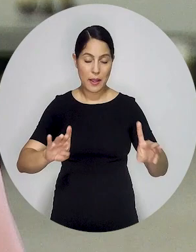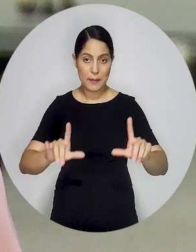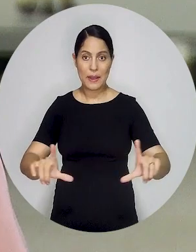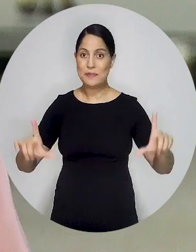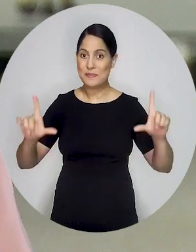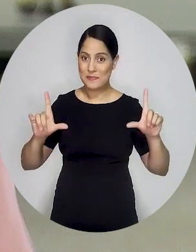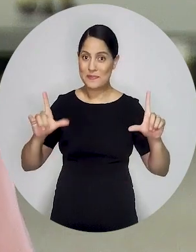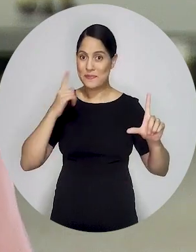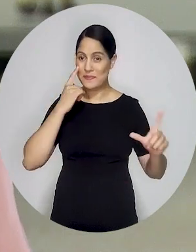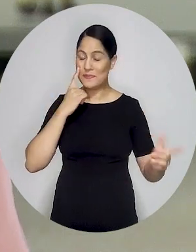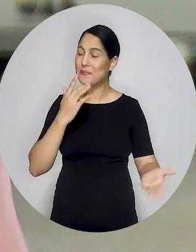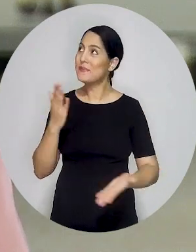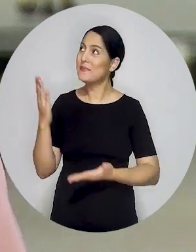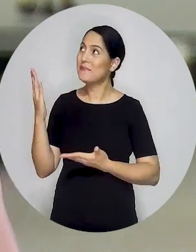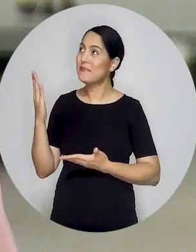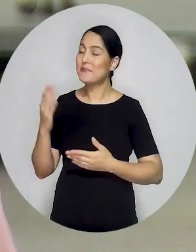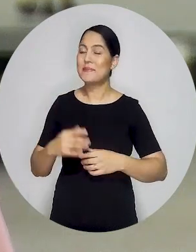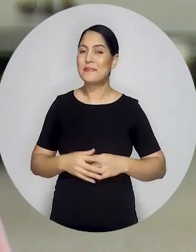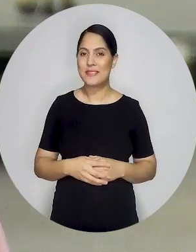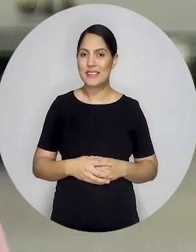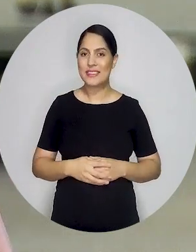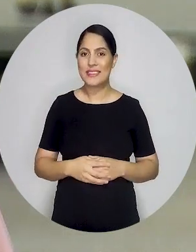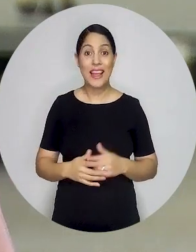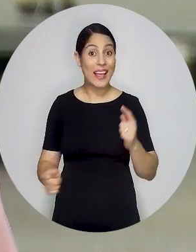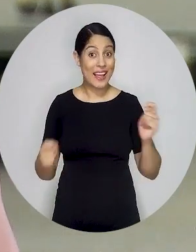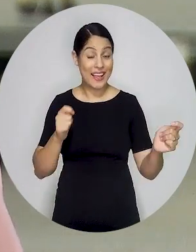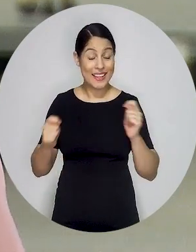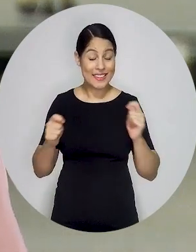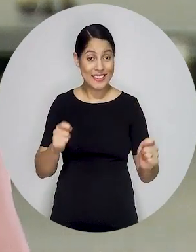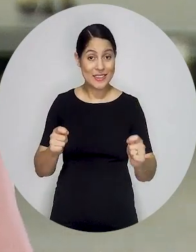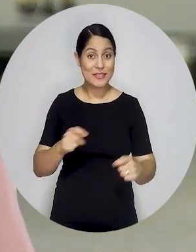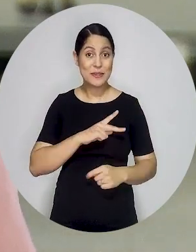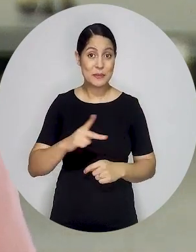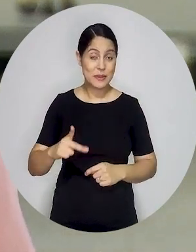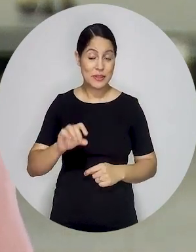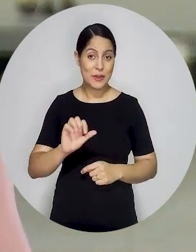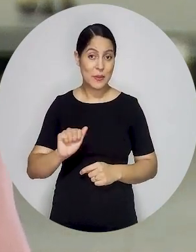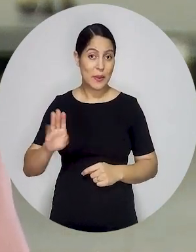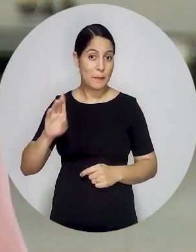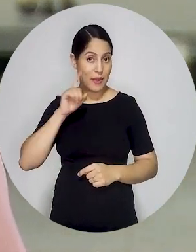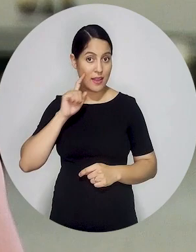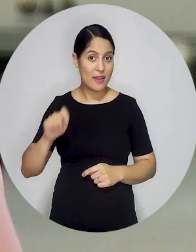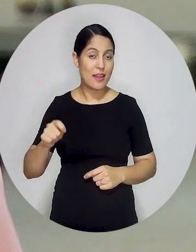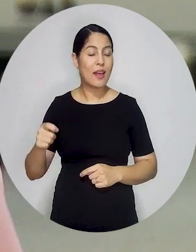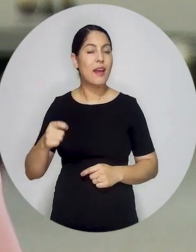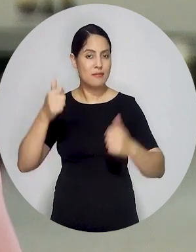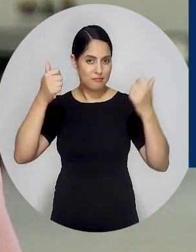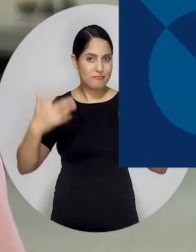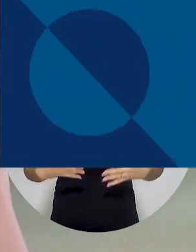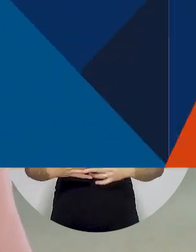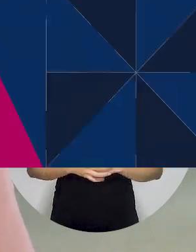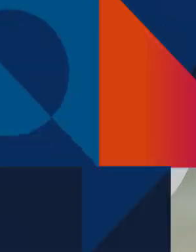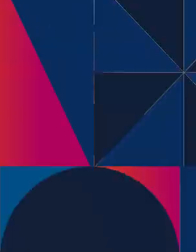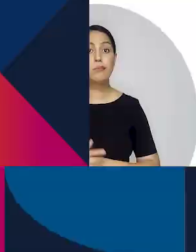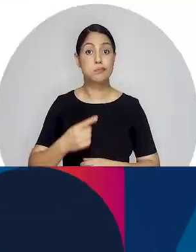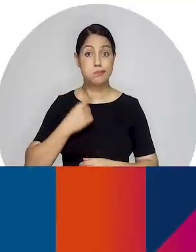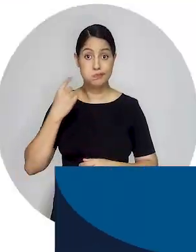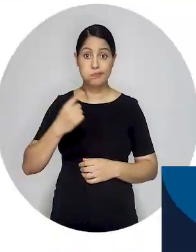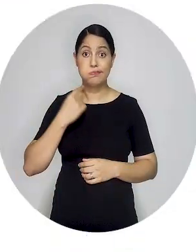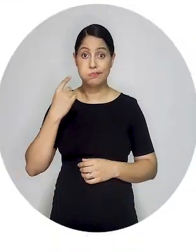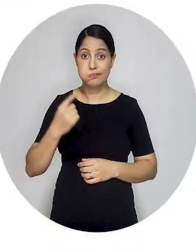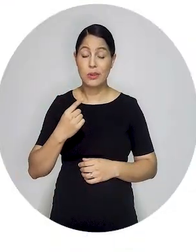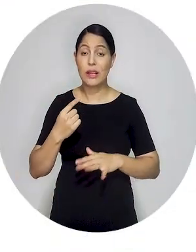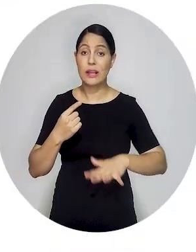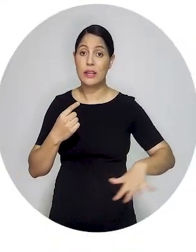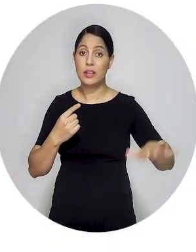sede do Conselho Federal em Brasília. O assunto, inclusive, foi destaque no site da Ordem dos Advogados do Brasil. Confira. Em